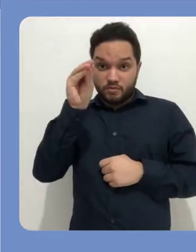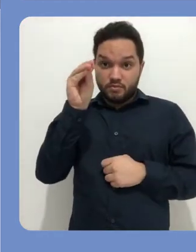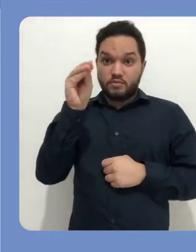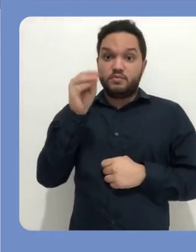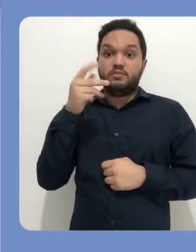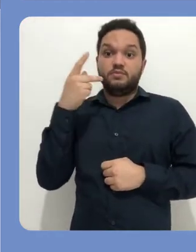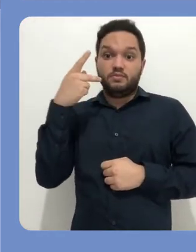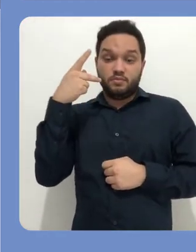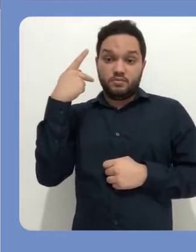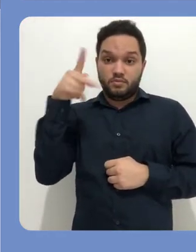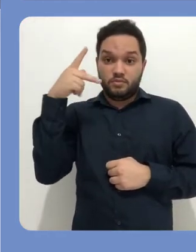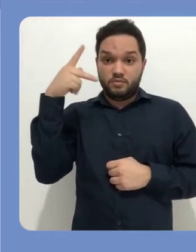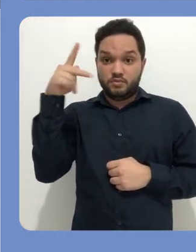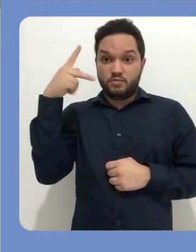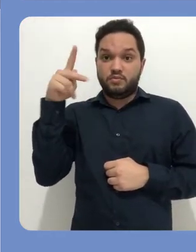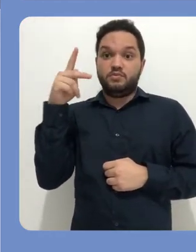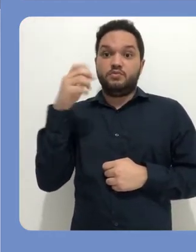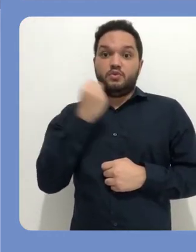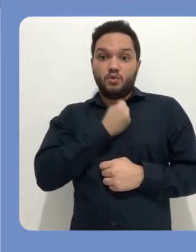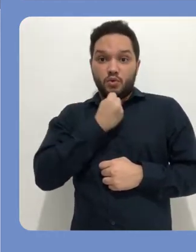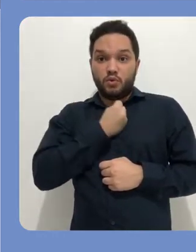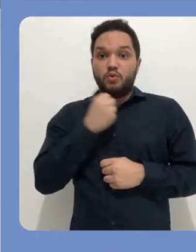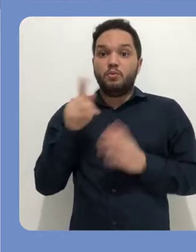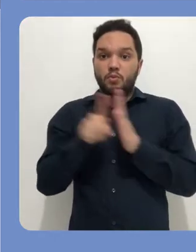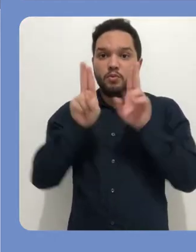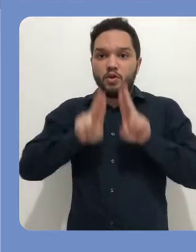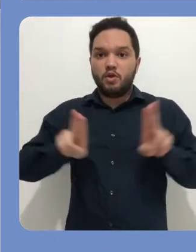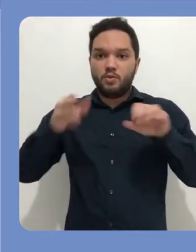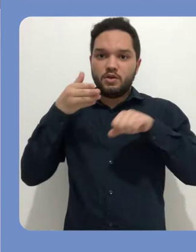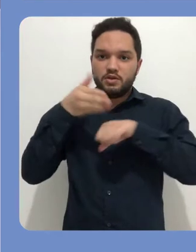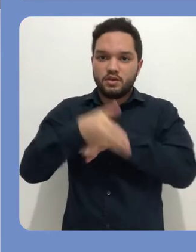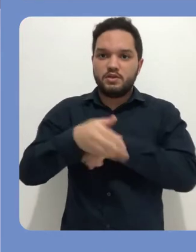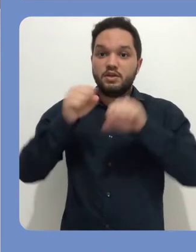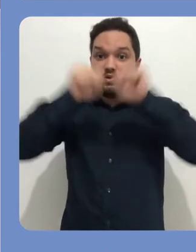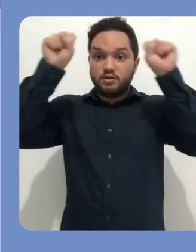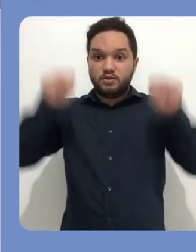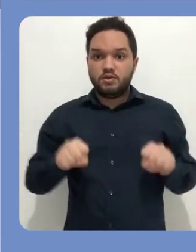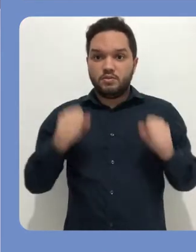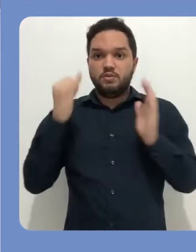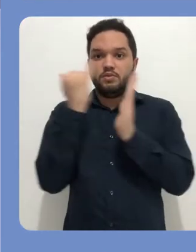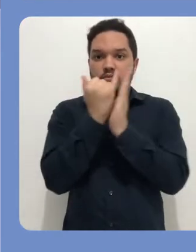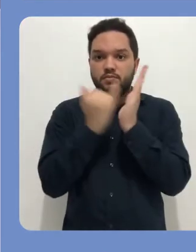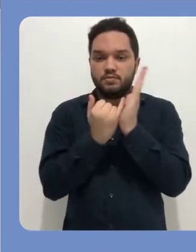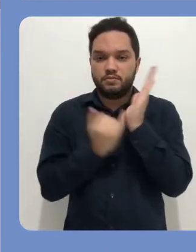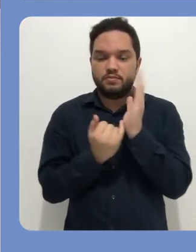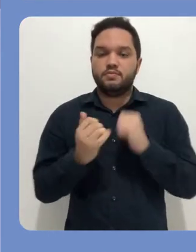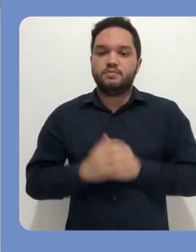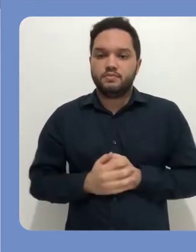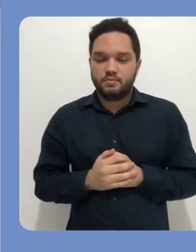da UPSC e deve utilizar o seu IDUPSC para ingressar no sistema de inscrições.